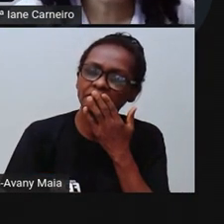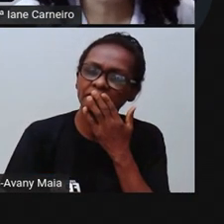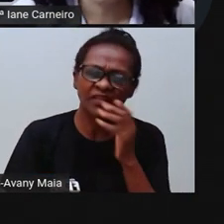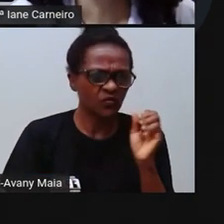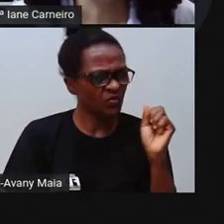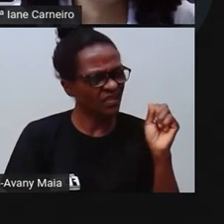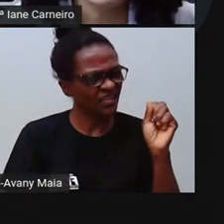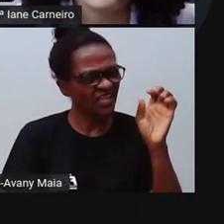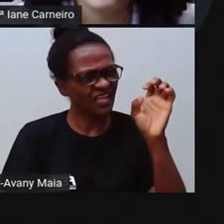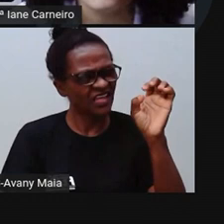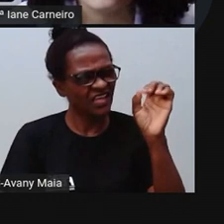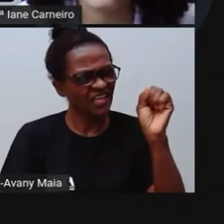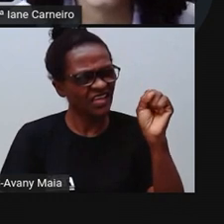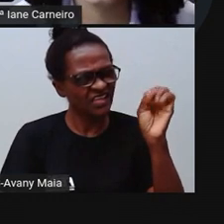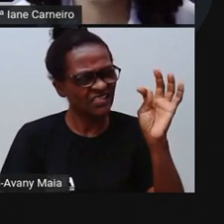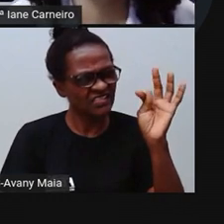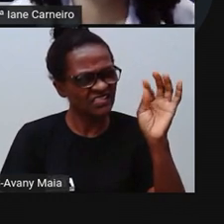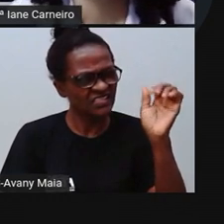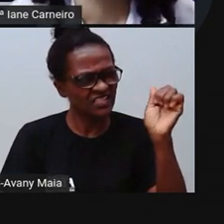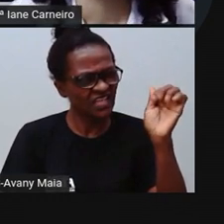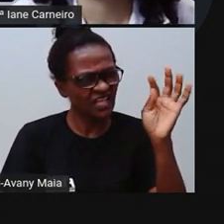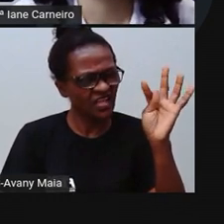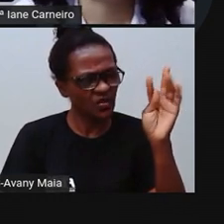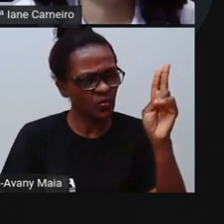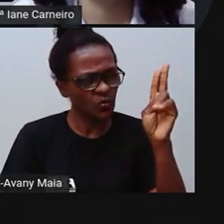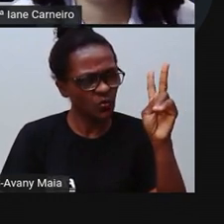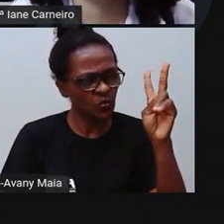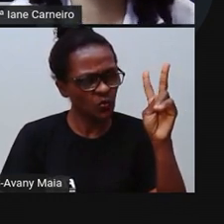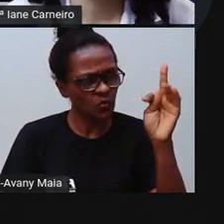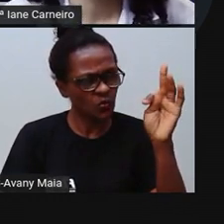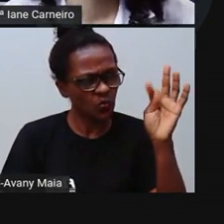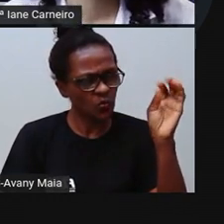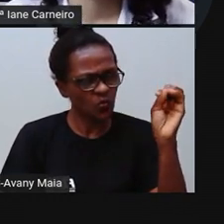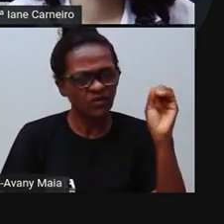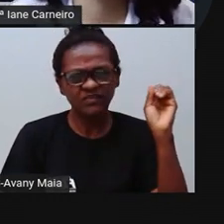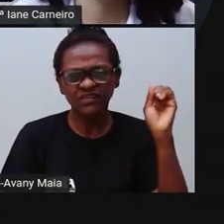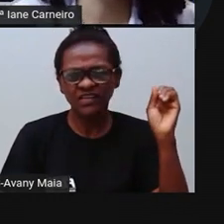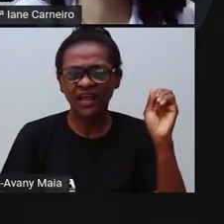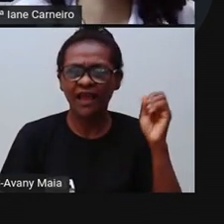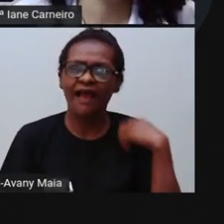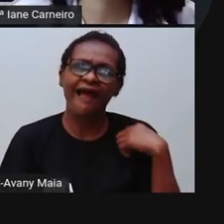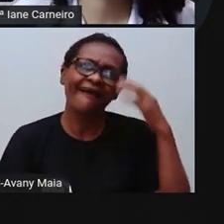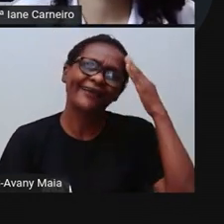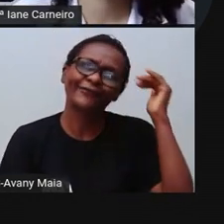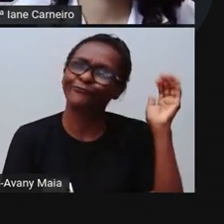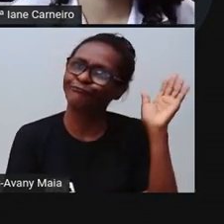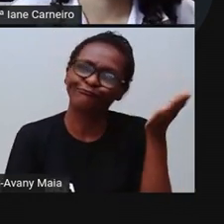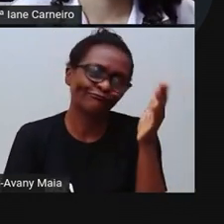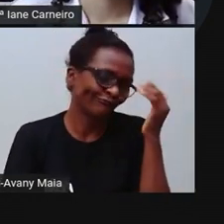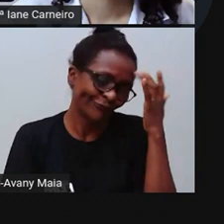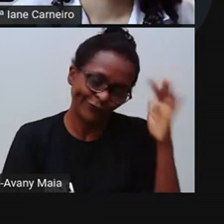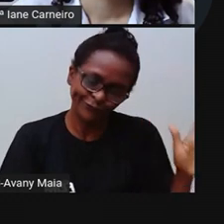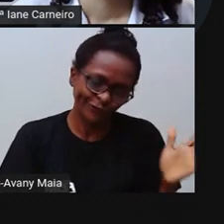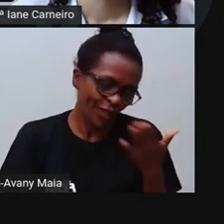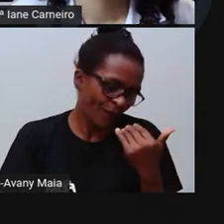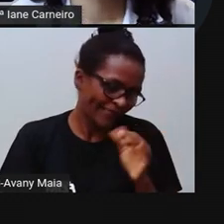Estatuto? O que é isso? Aí Magali fala, né? Já vi que não é de comer.